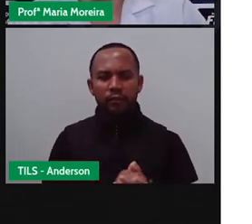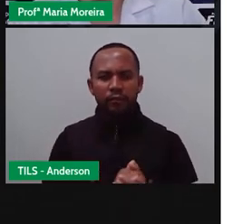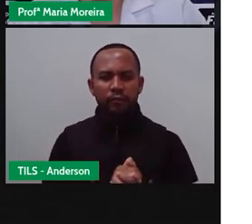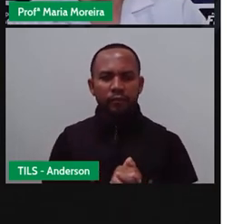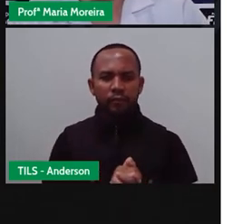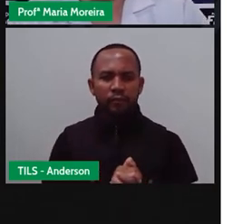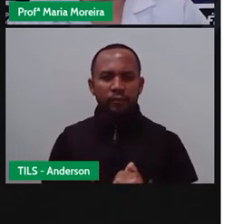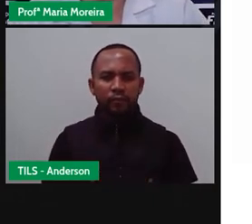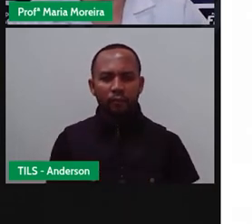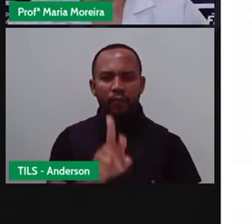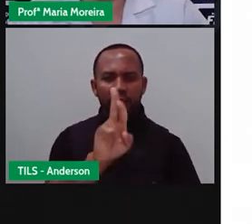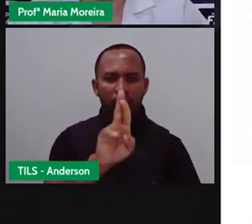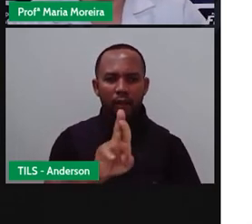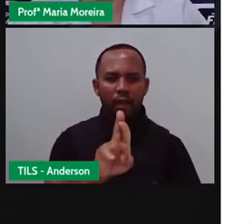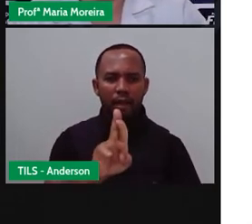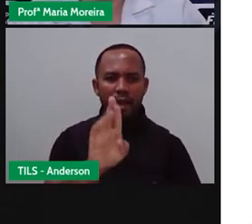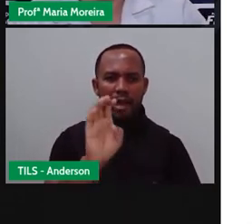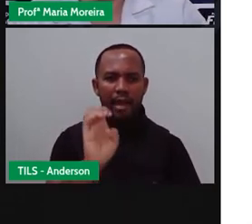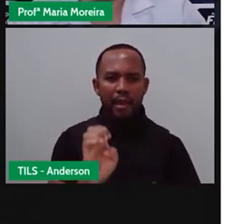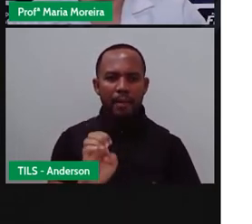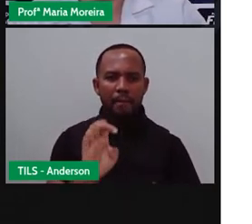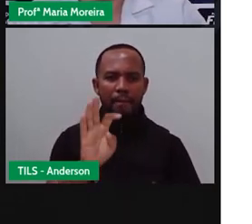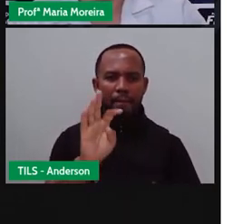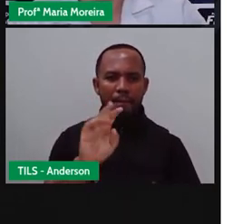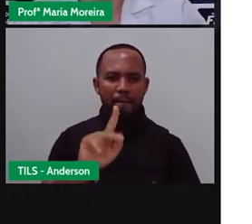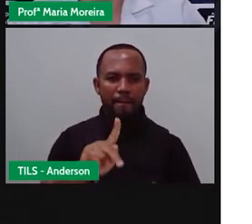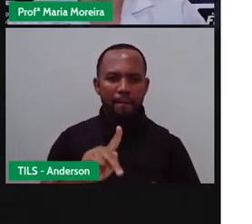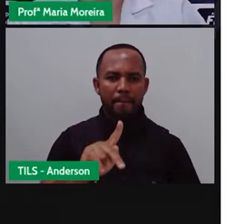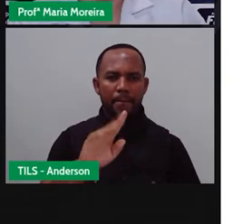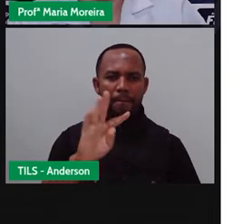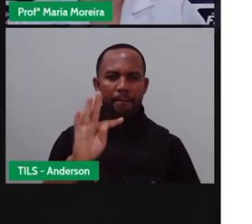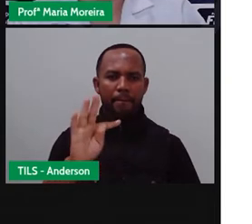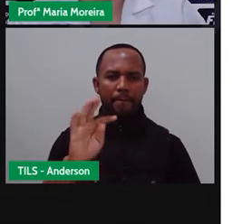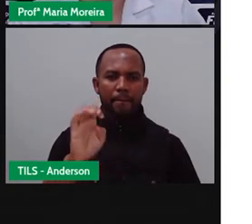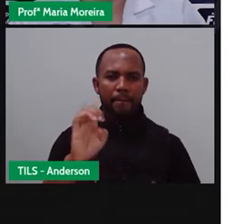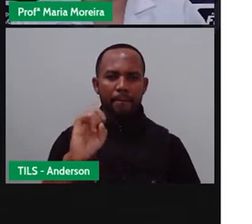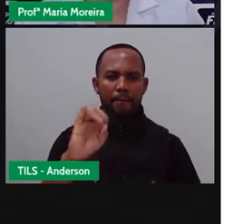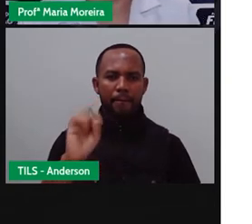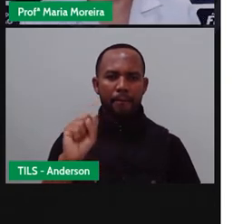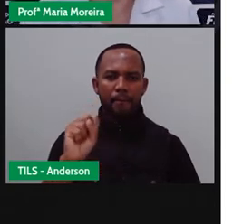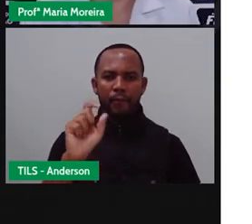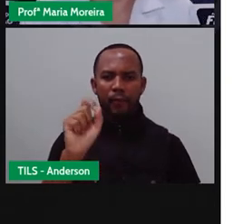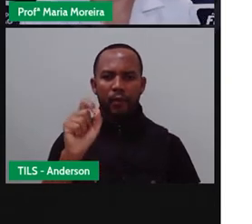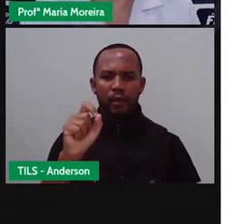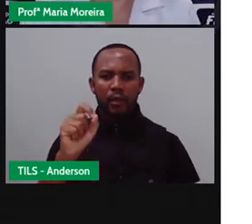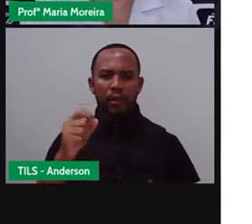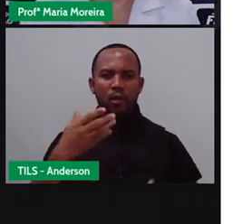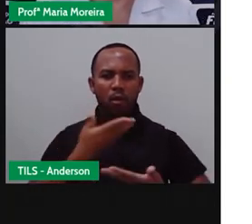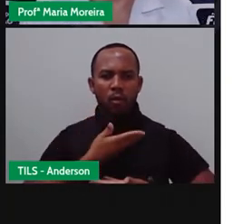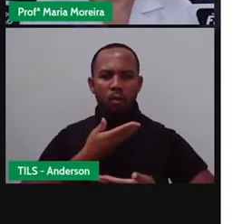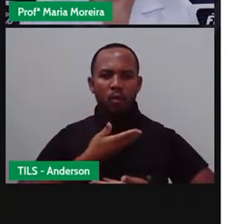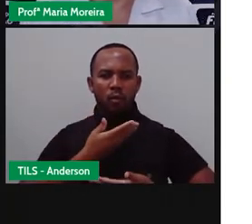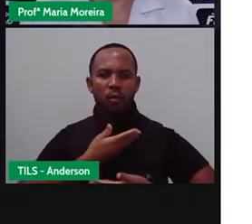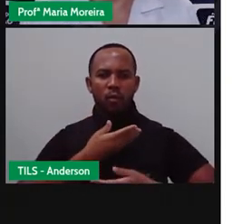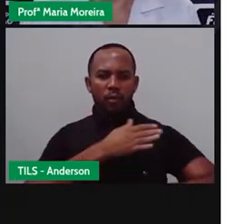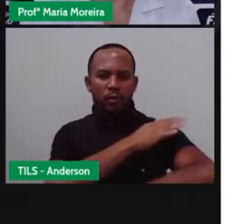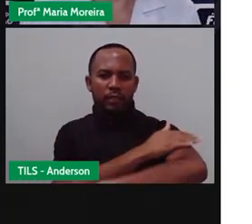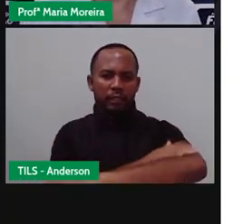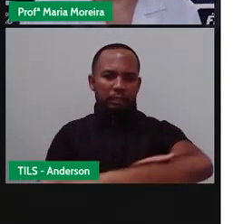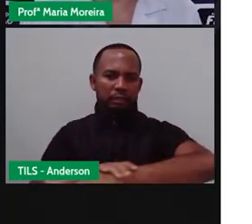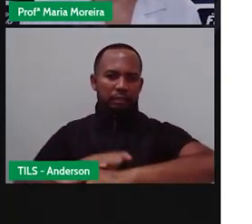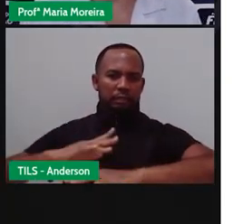Répteis, né? A principal característica dos répteis é possuírem o quê? A pele coberta por escamas, né? Isso